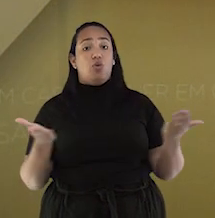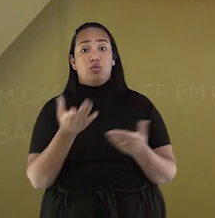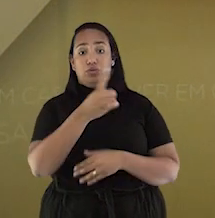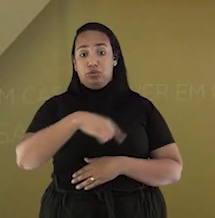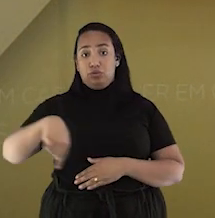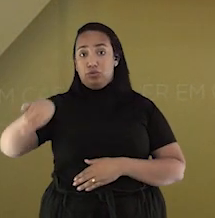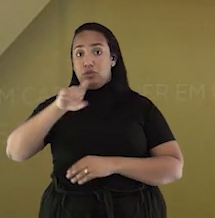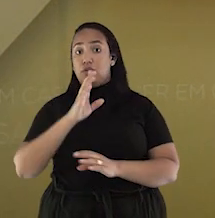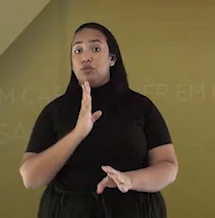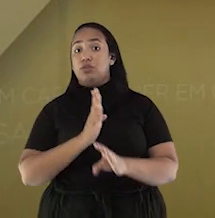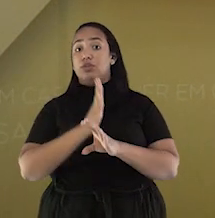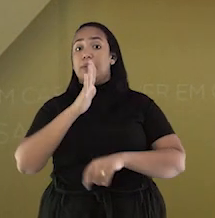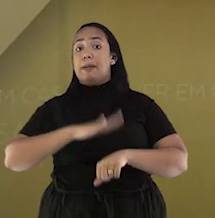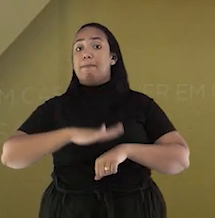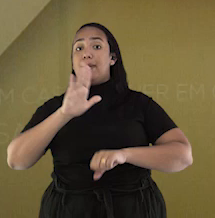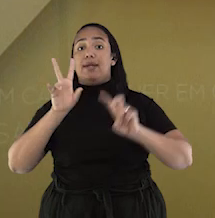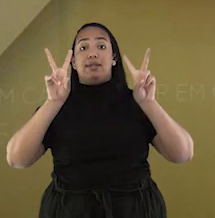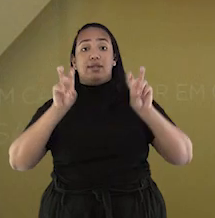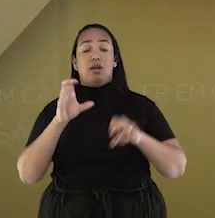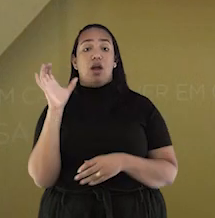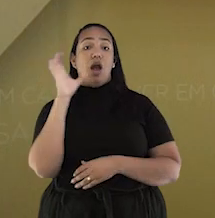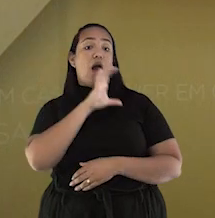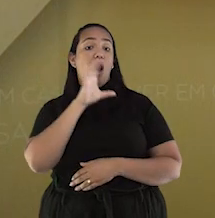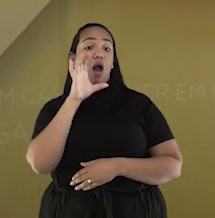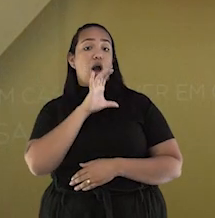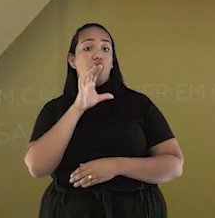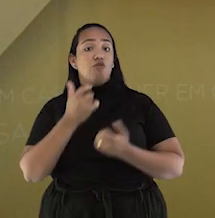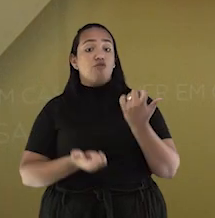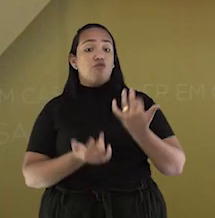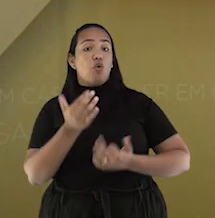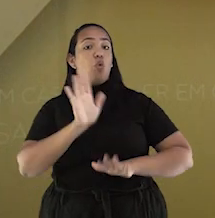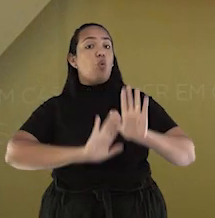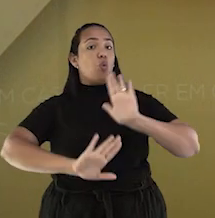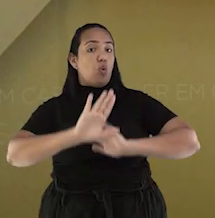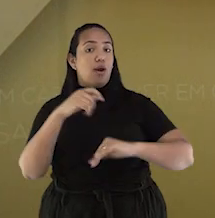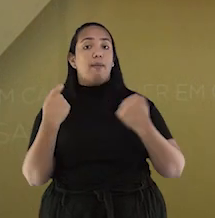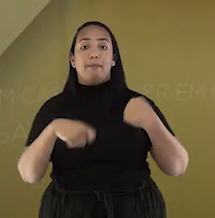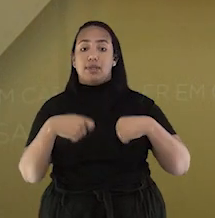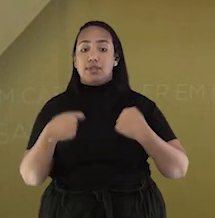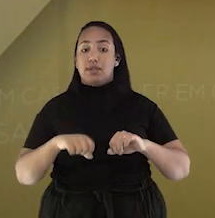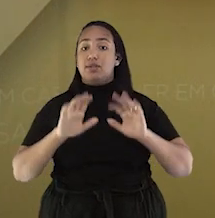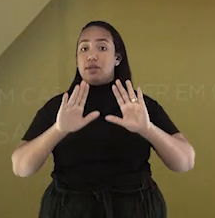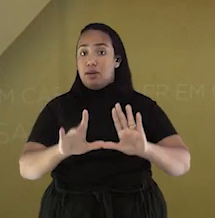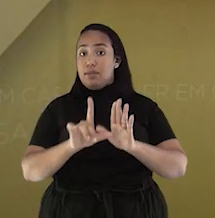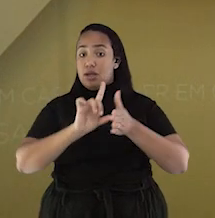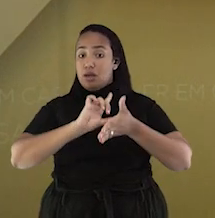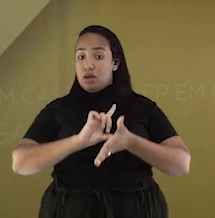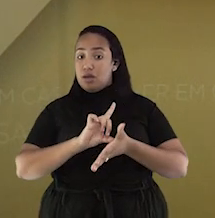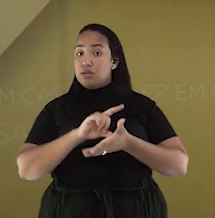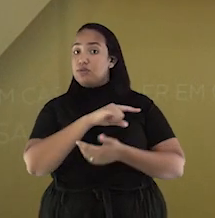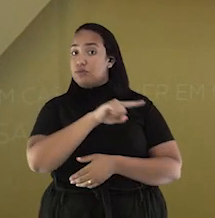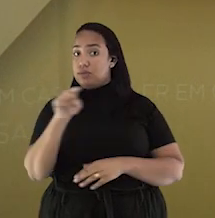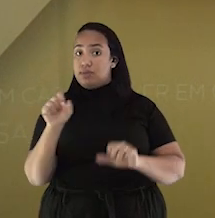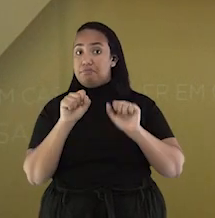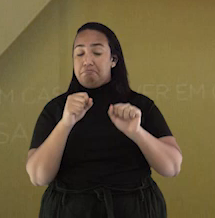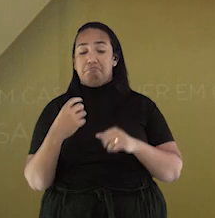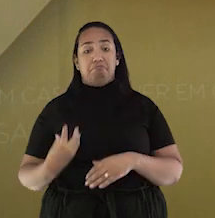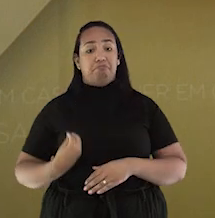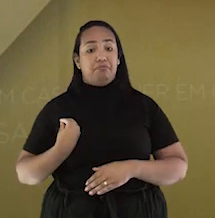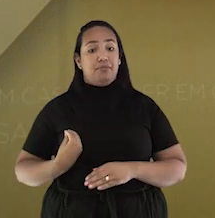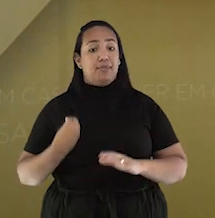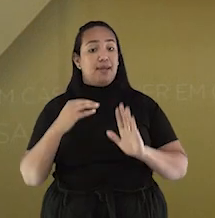mais sobre o calor e os cuidados com o fogo? Só que antes, que tal deixar a sua presença